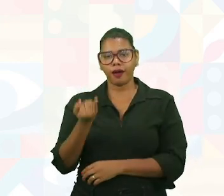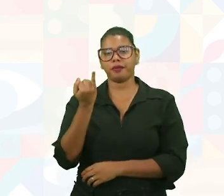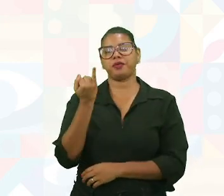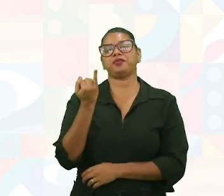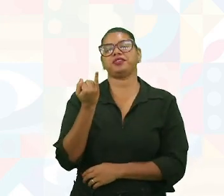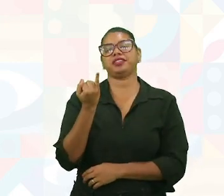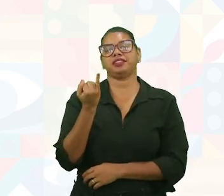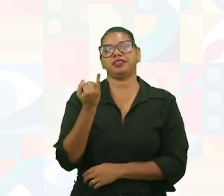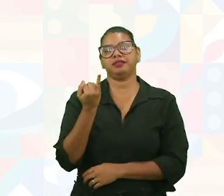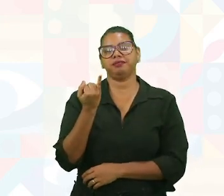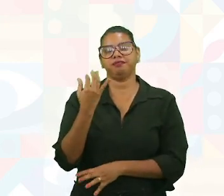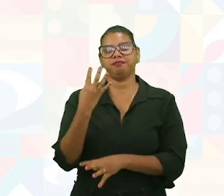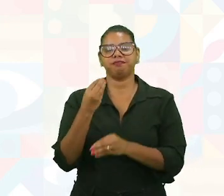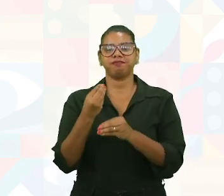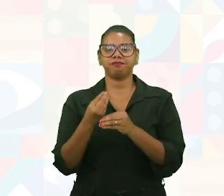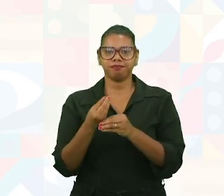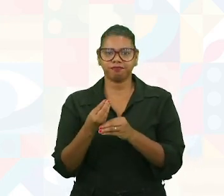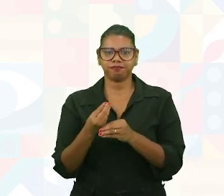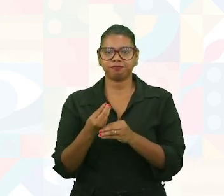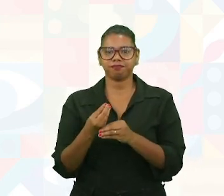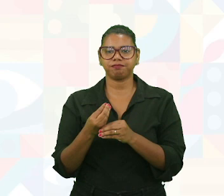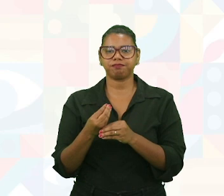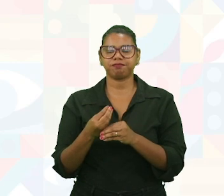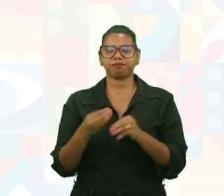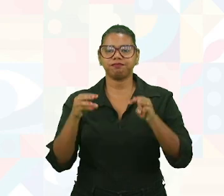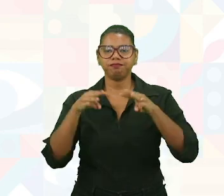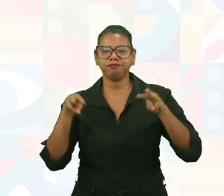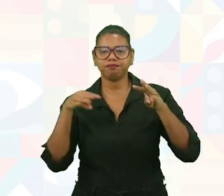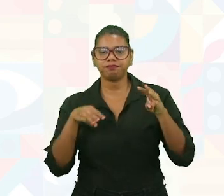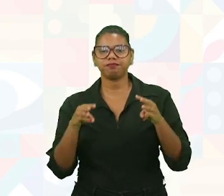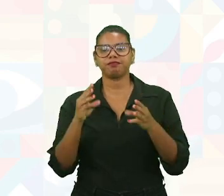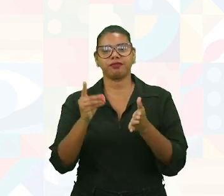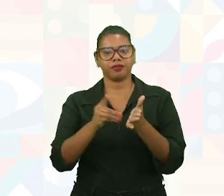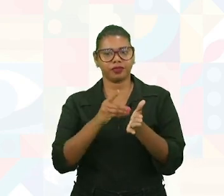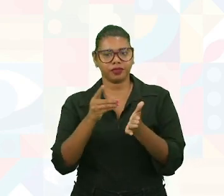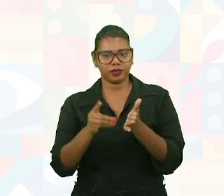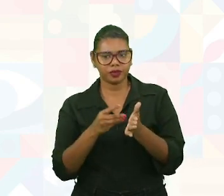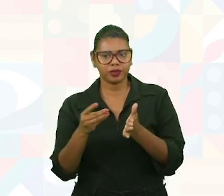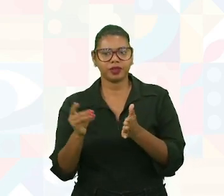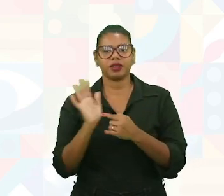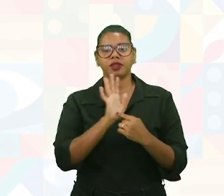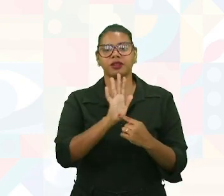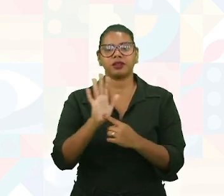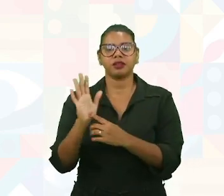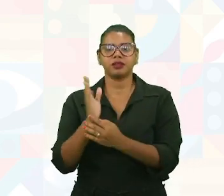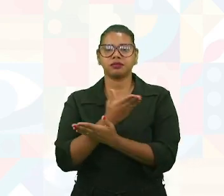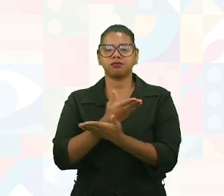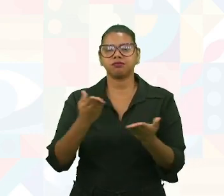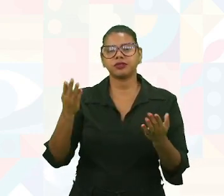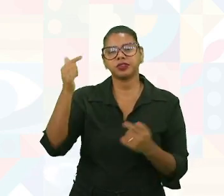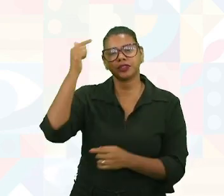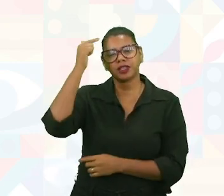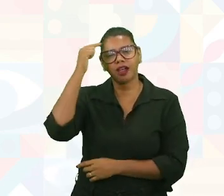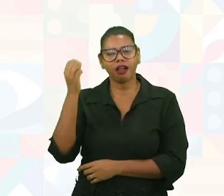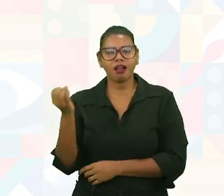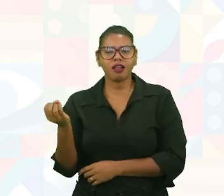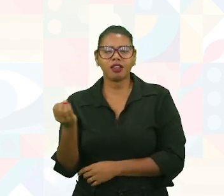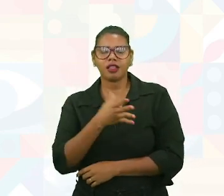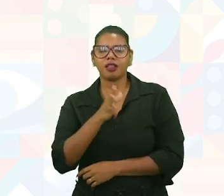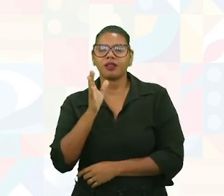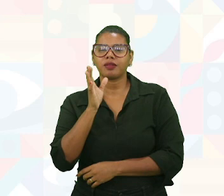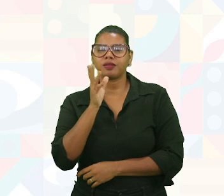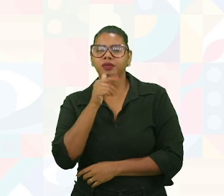ecodesign é uma disciplina que tenta mostrar para vocês o jeito de pensar. O novo jeito de pensar.